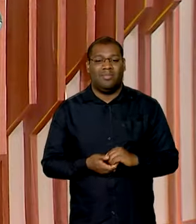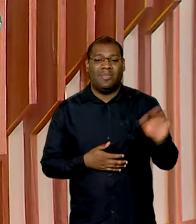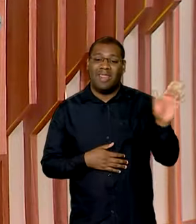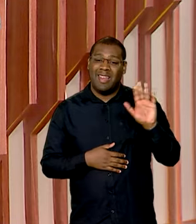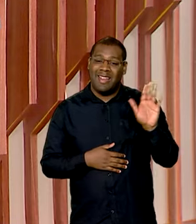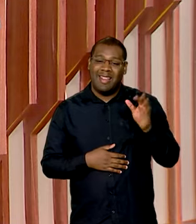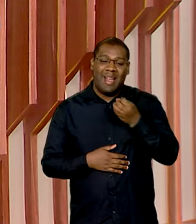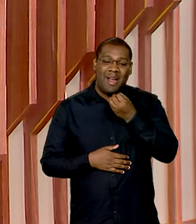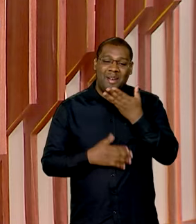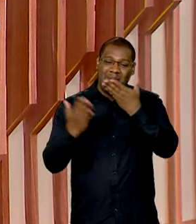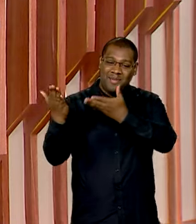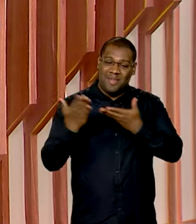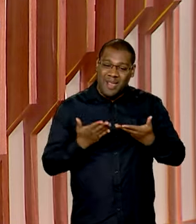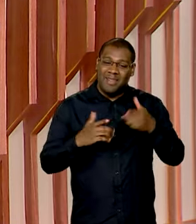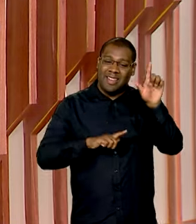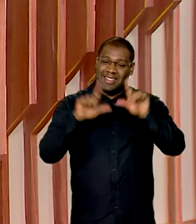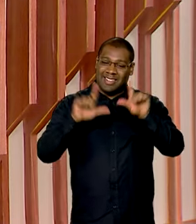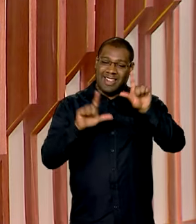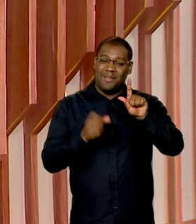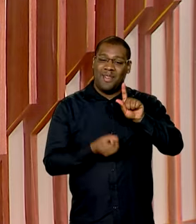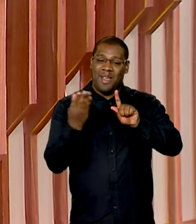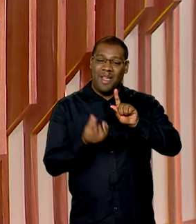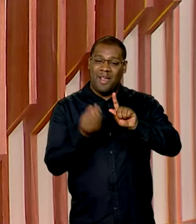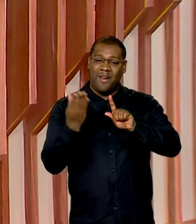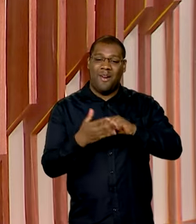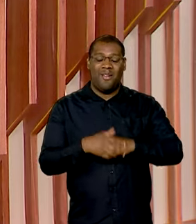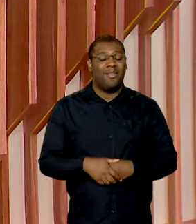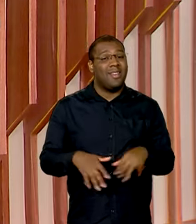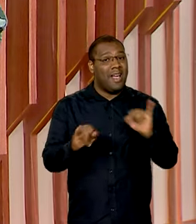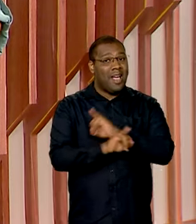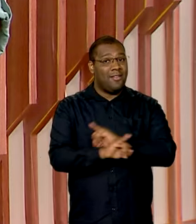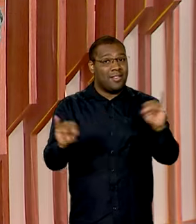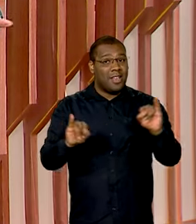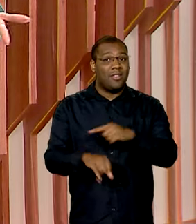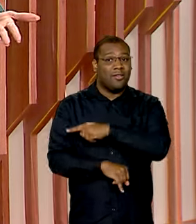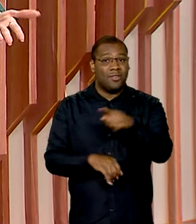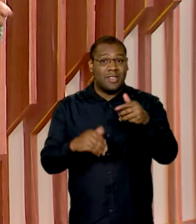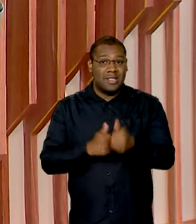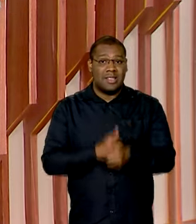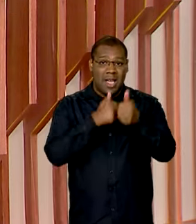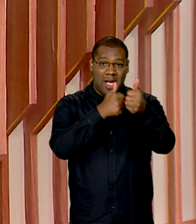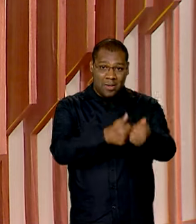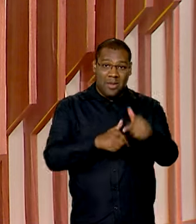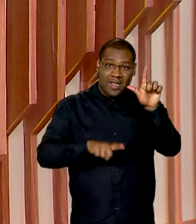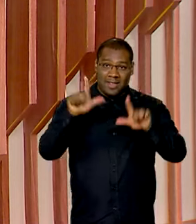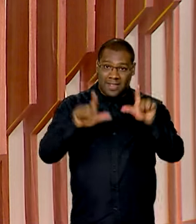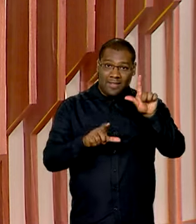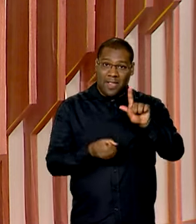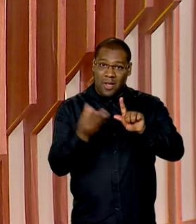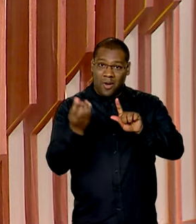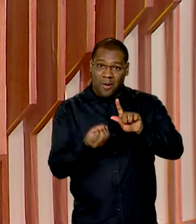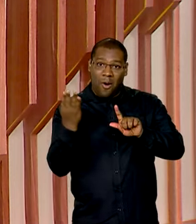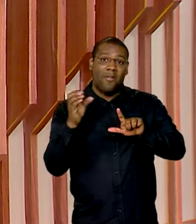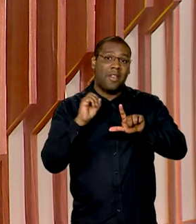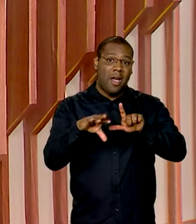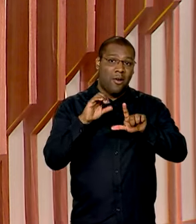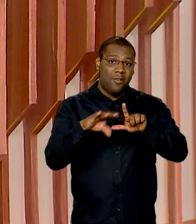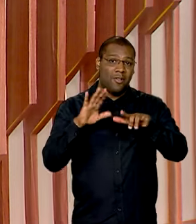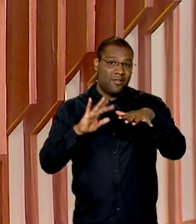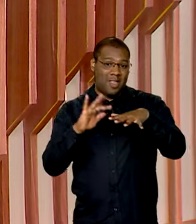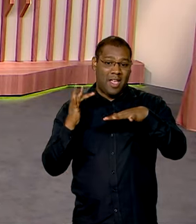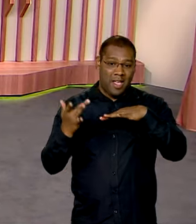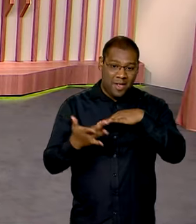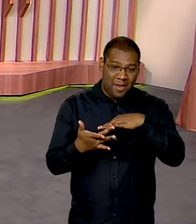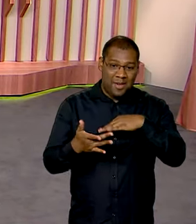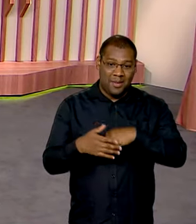Olá, seja muito bem-vindo ao canal GOV, lembrando que você pode nos acompanhar também ao vivo pelas redes sociais.